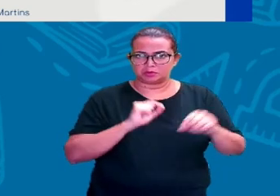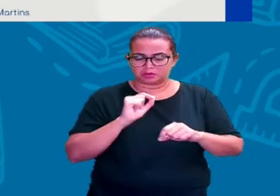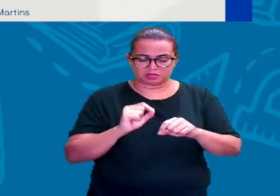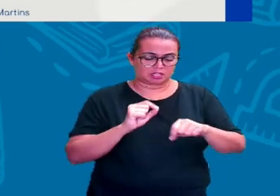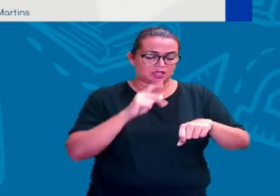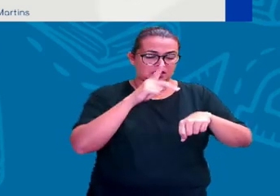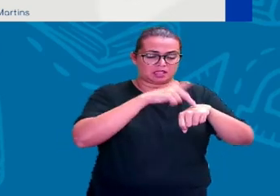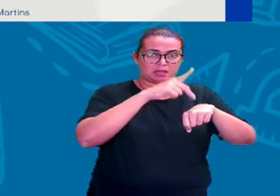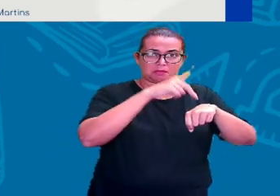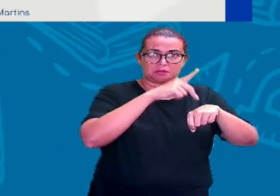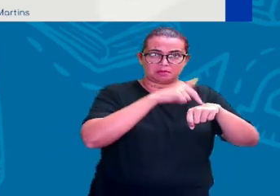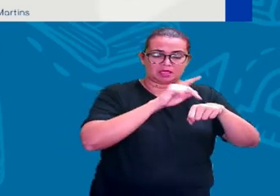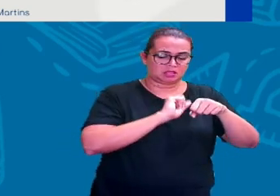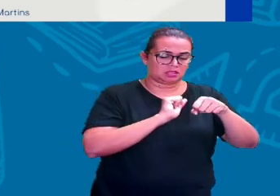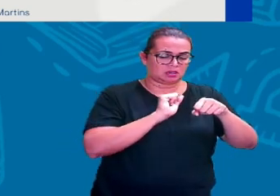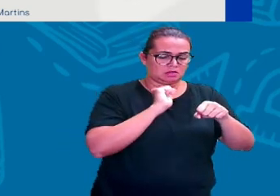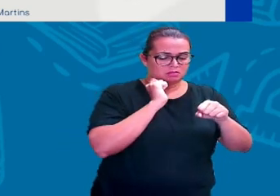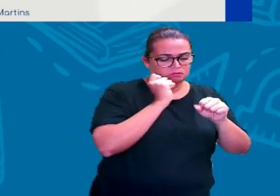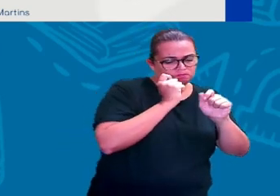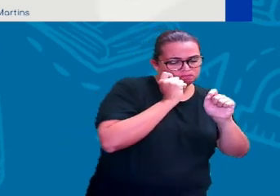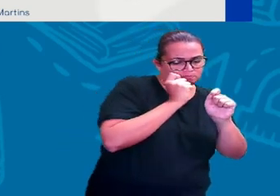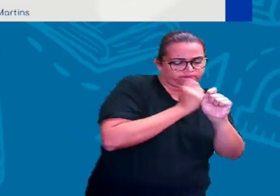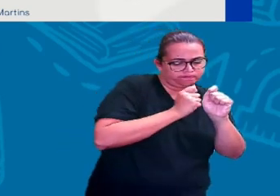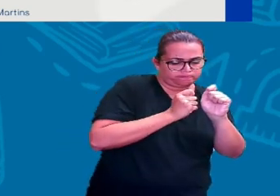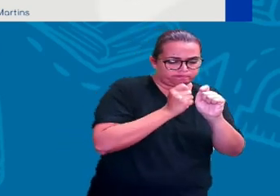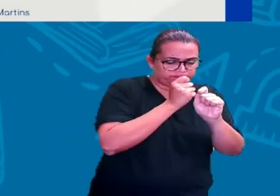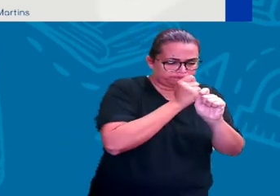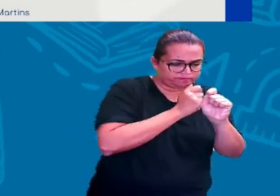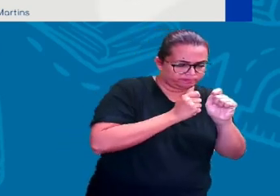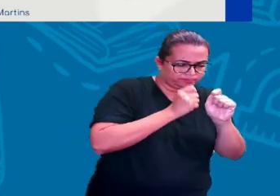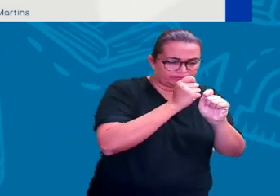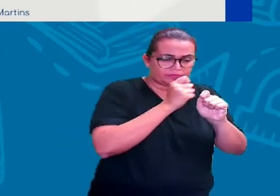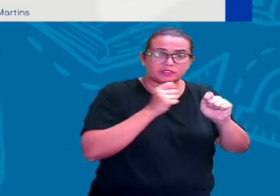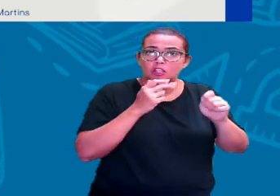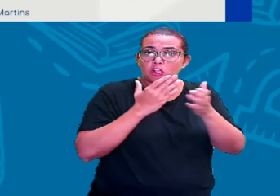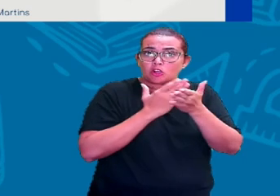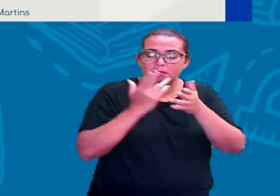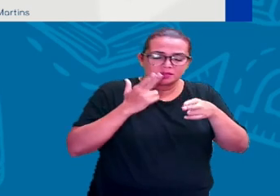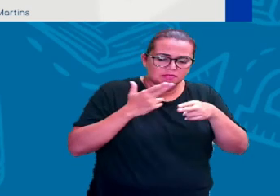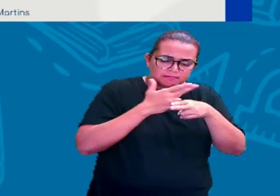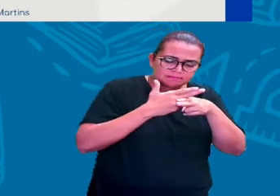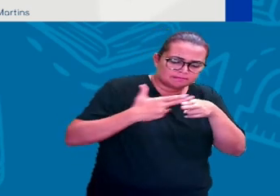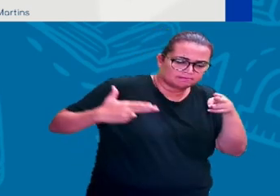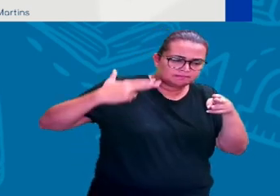bem elaborada, que vai favorecer muito mais, tá?